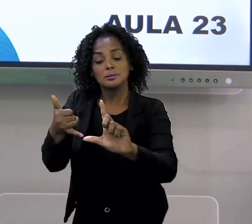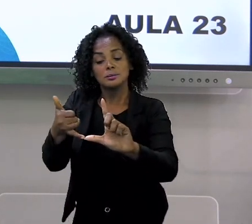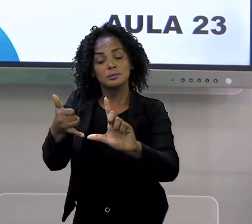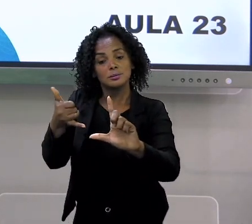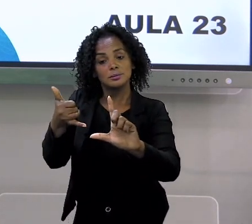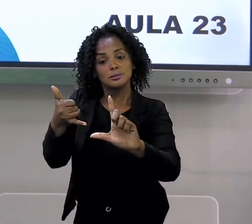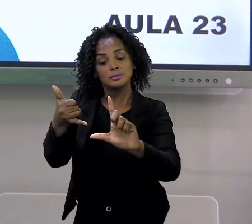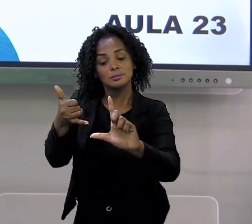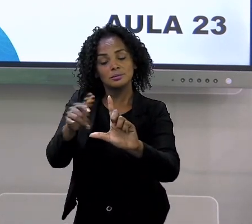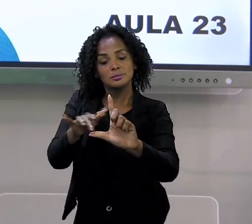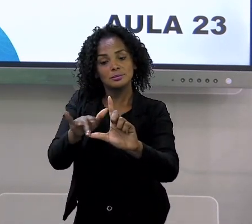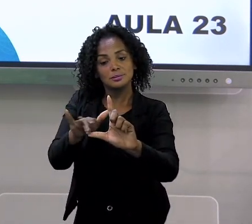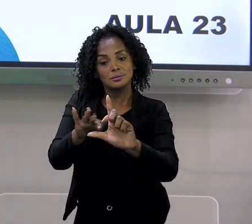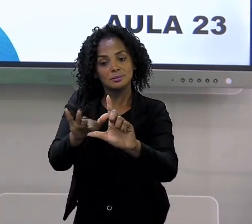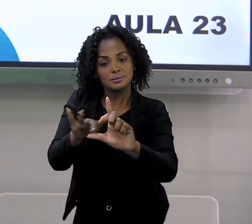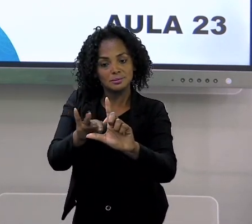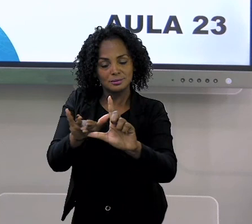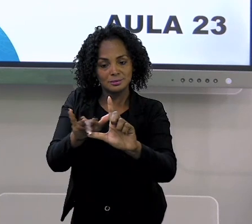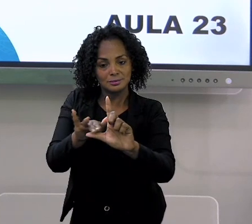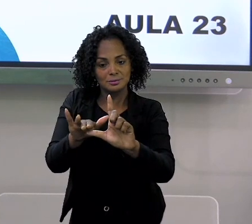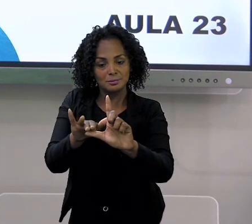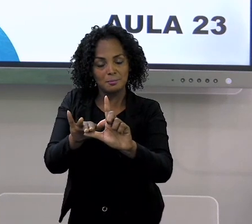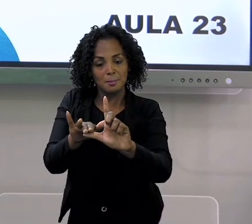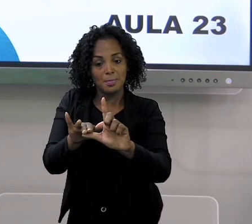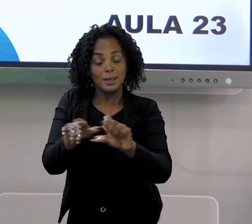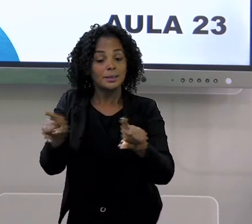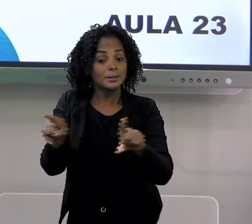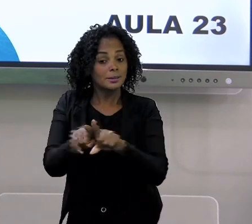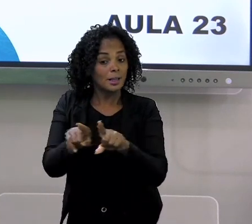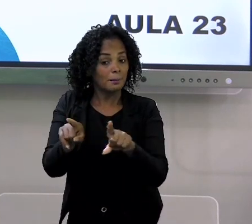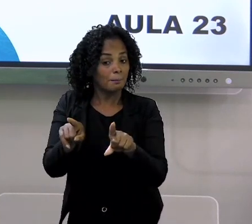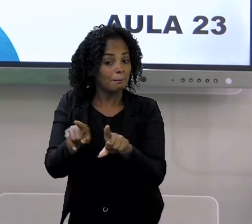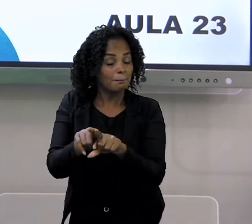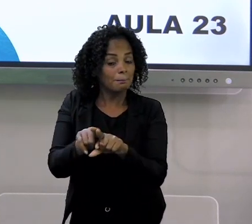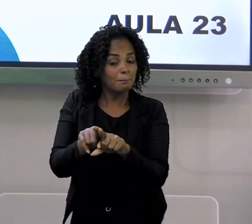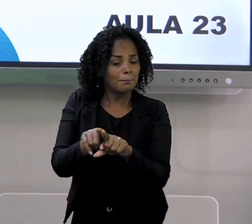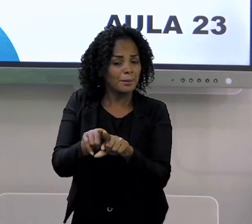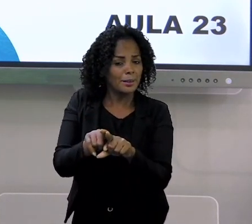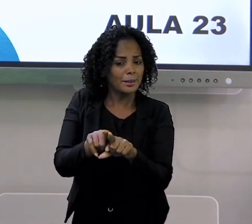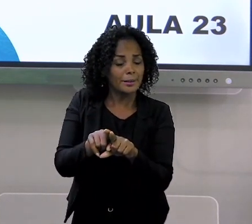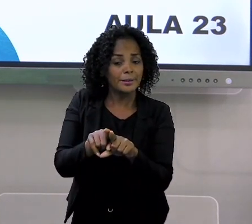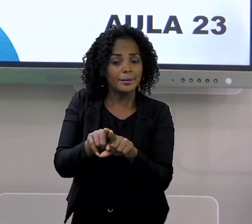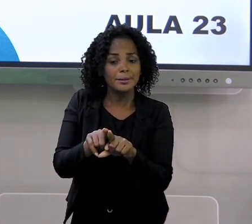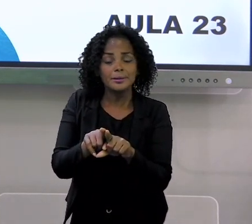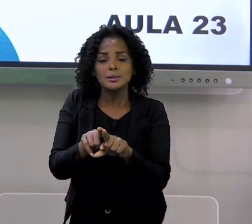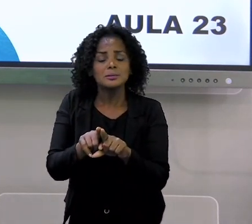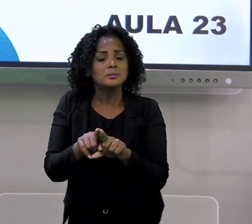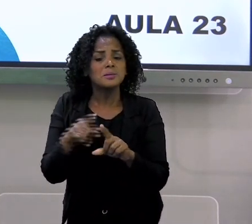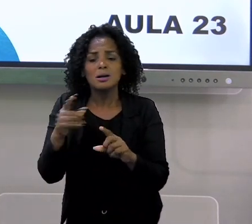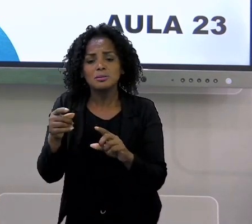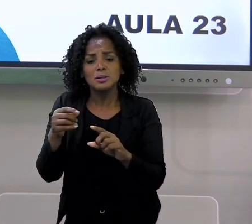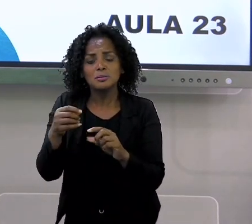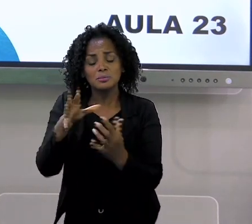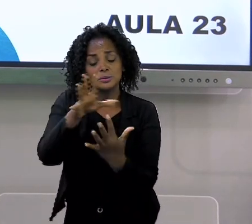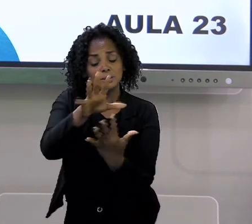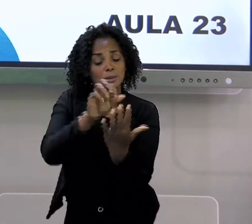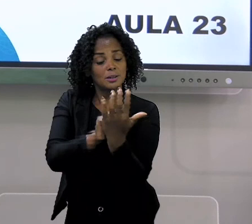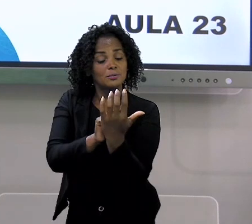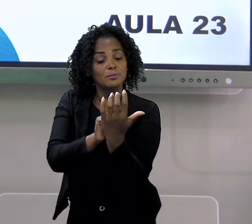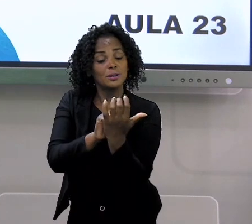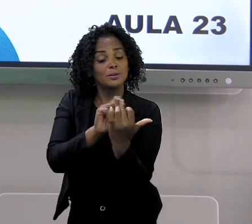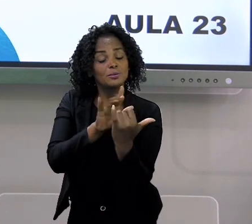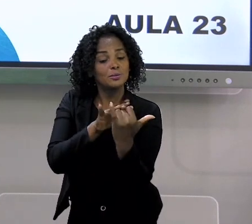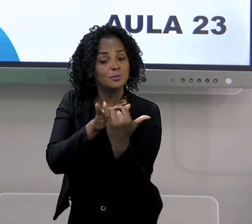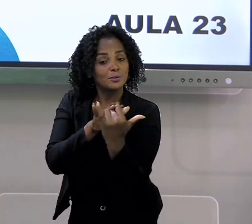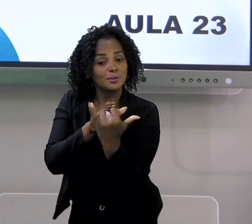para a imagem que aparece do lado da tela. E quem ainda não se inscreveu no nosso canal do YouTube? Ah, tá